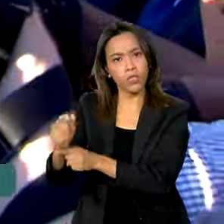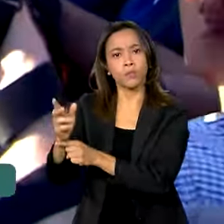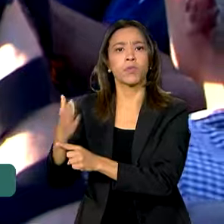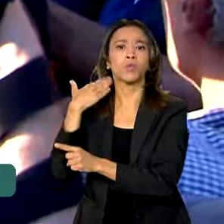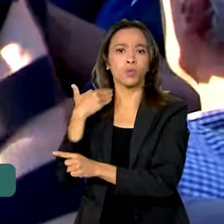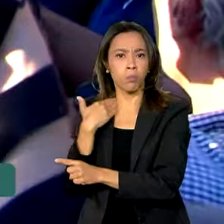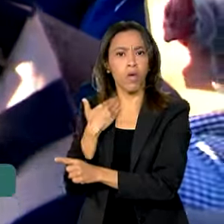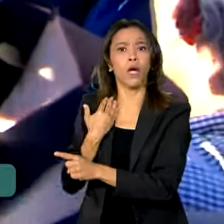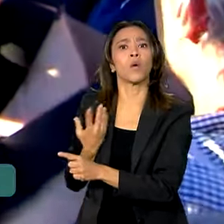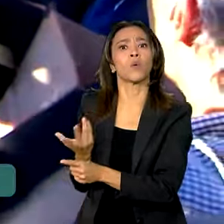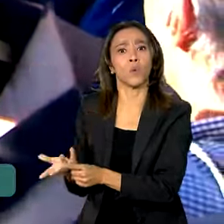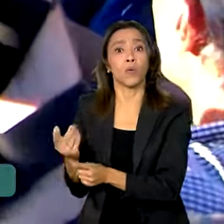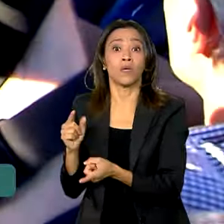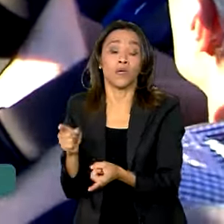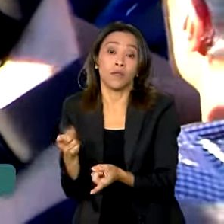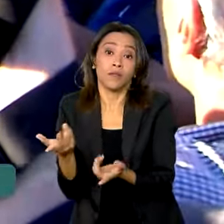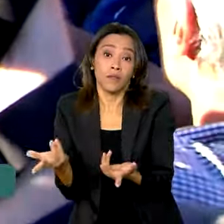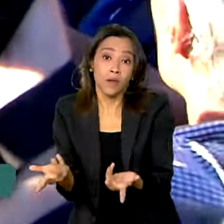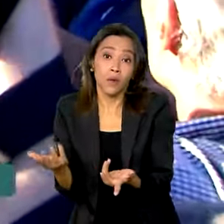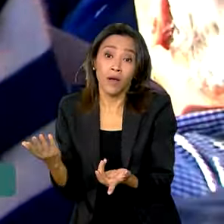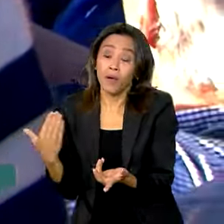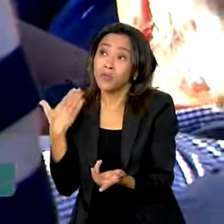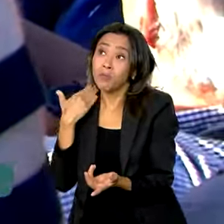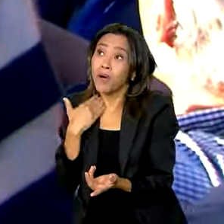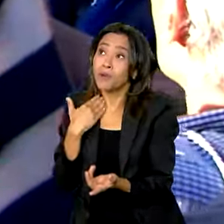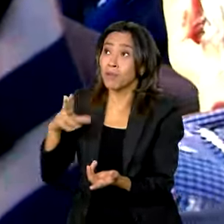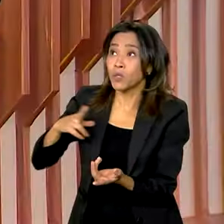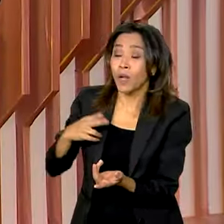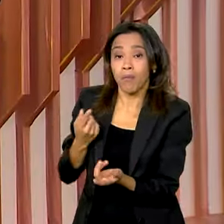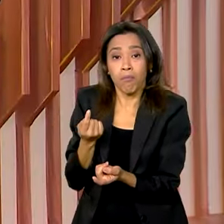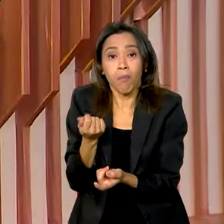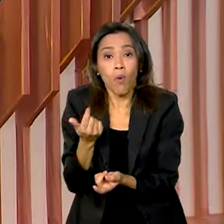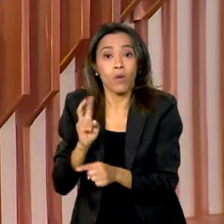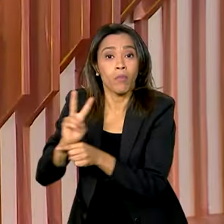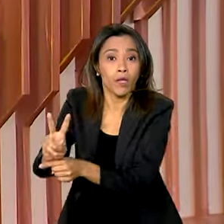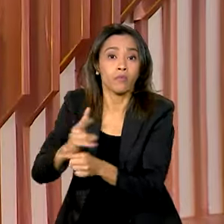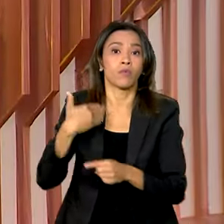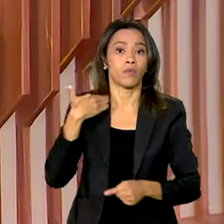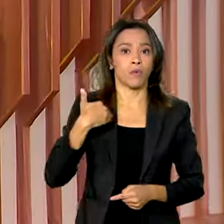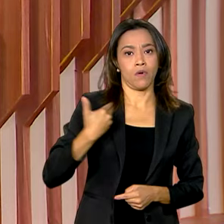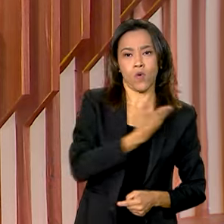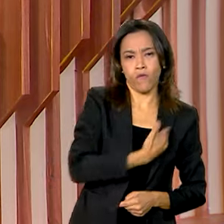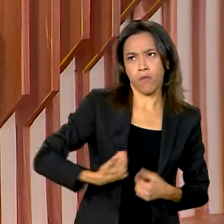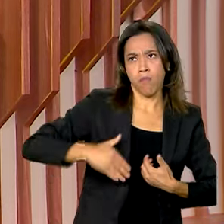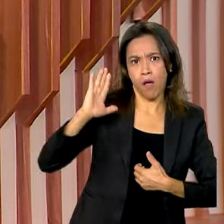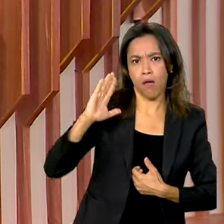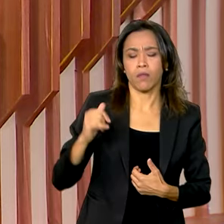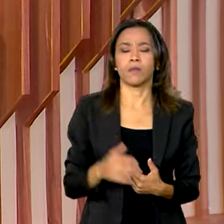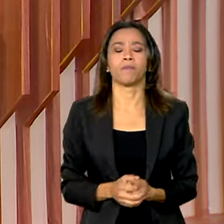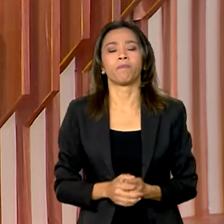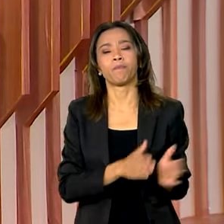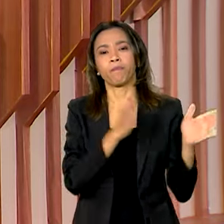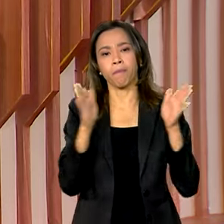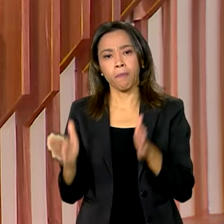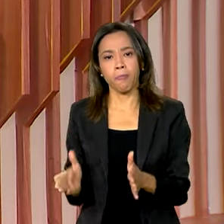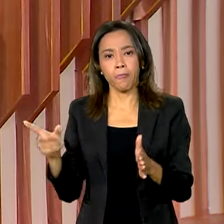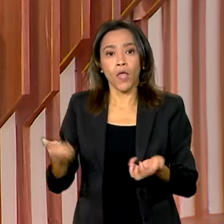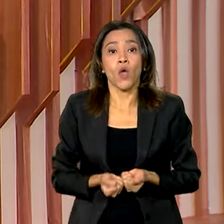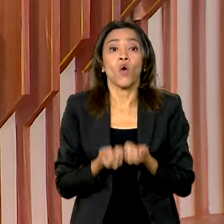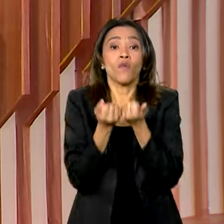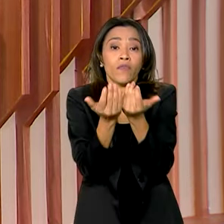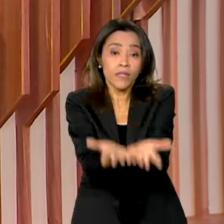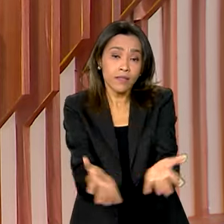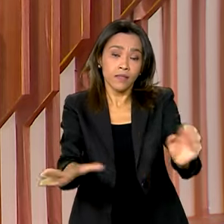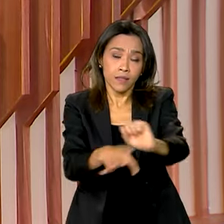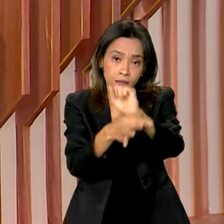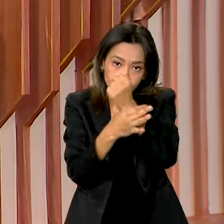privados estão emprestando pouco dinheiro. Ou seja, é esse país que vai dar certo. Oferecer segurança e melhorar as condições de vida